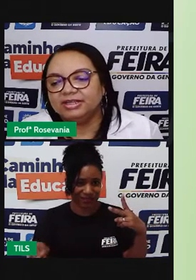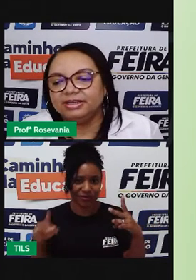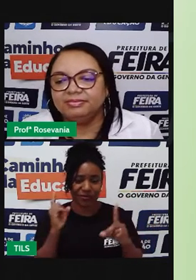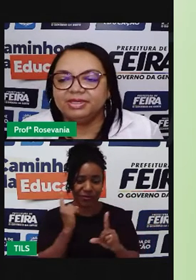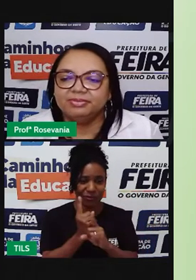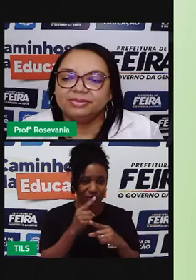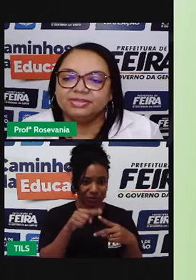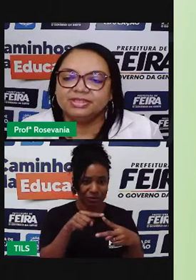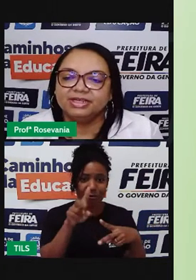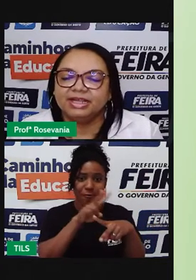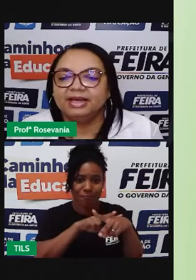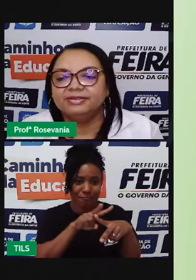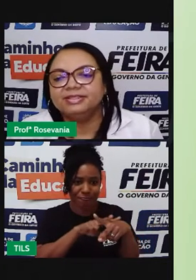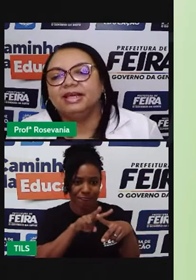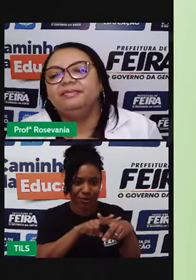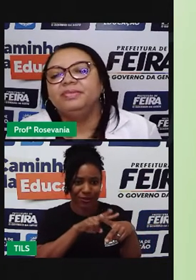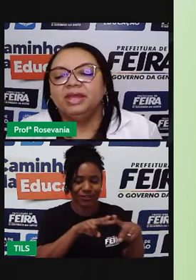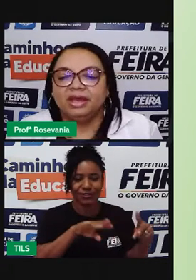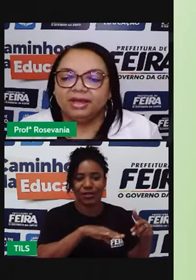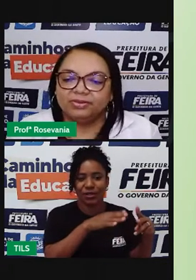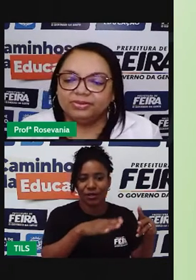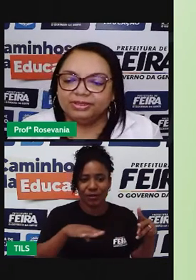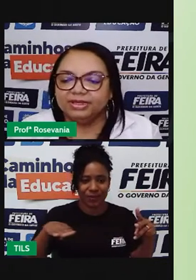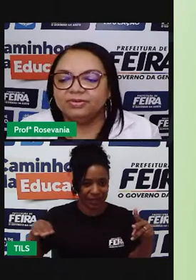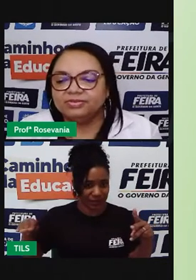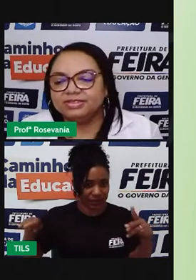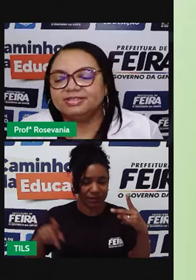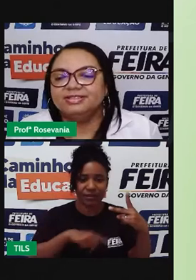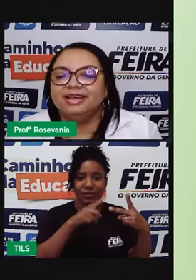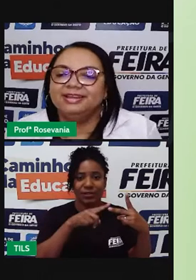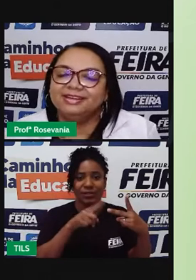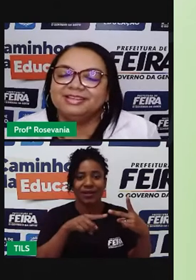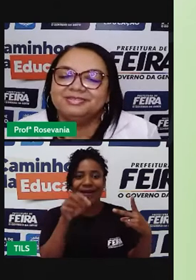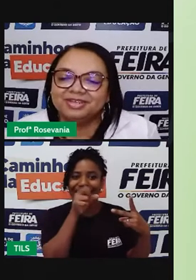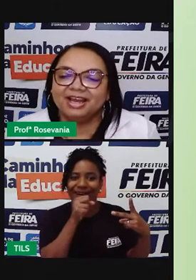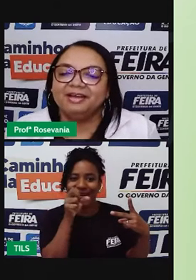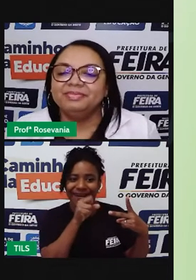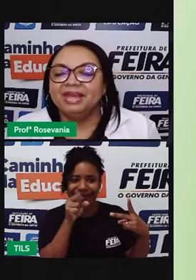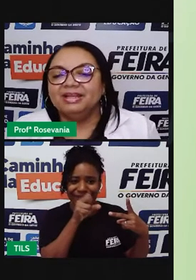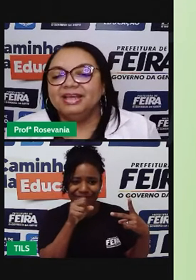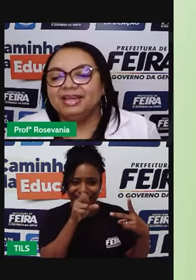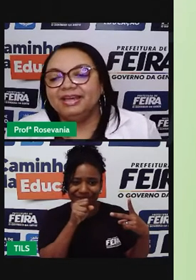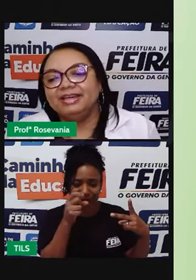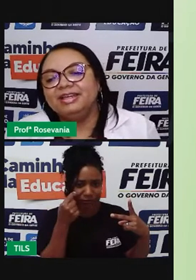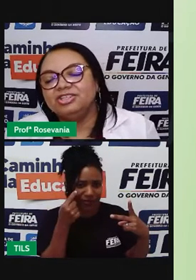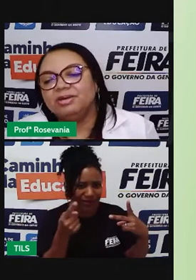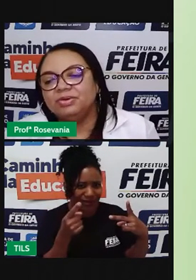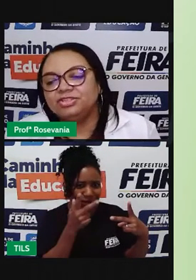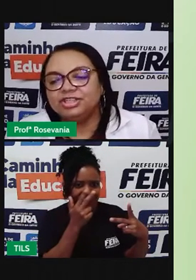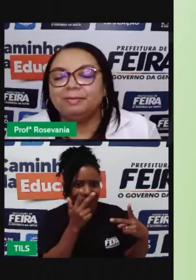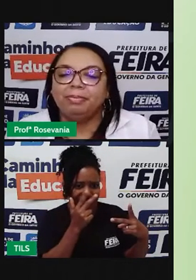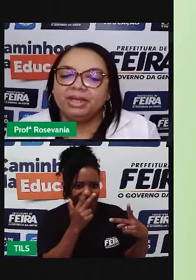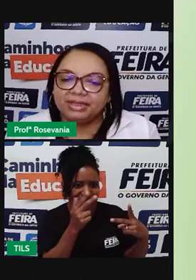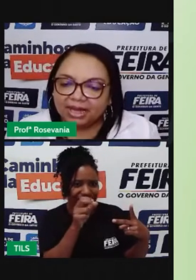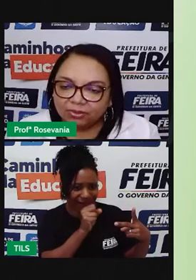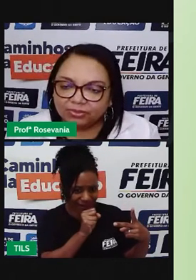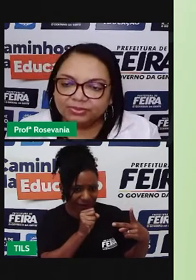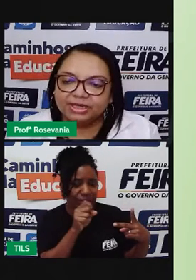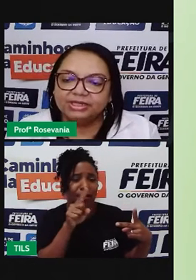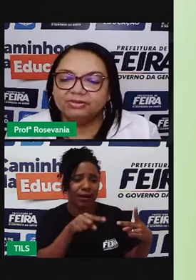alaranjada, meio marronzinha, claro, sei lá, como vocês quiserem classificar, ele chamou de